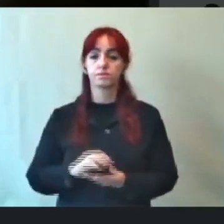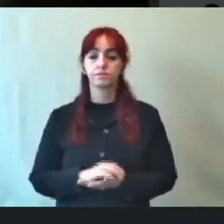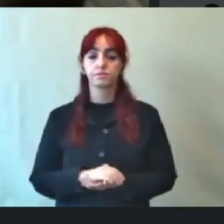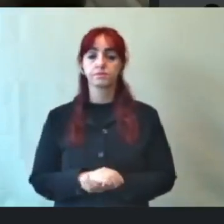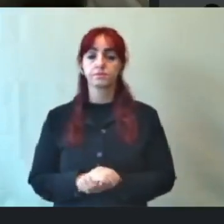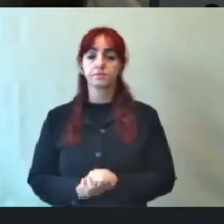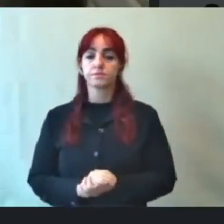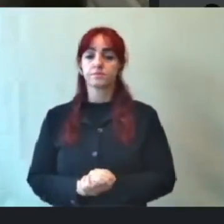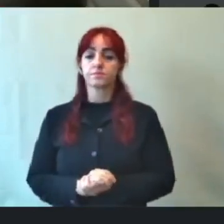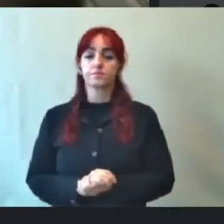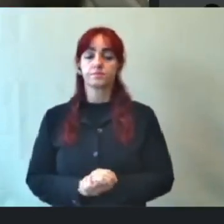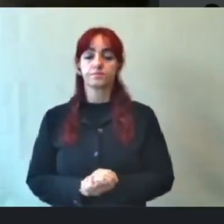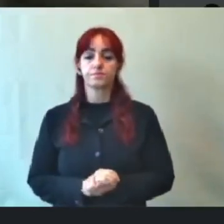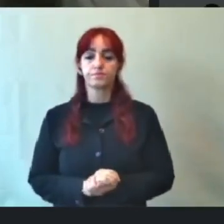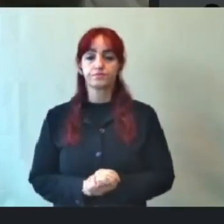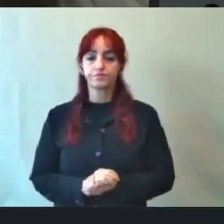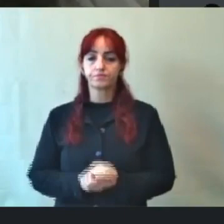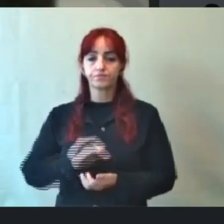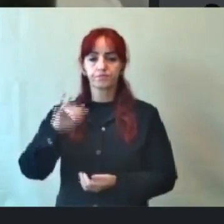Vereador Jorge Santos.